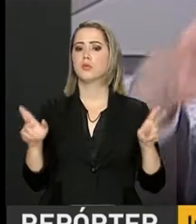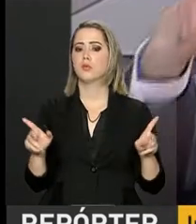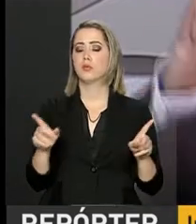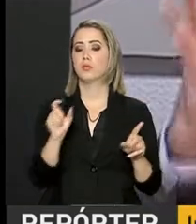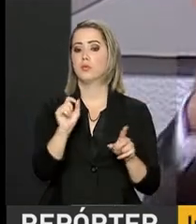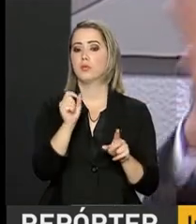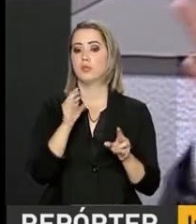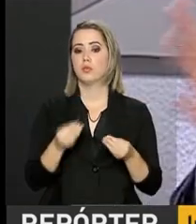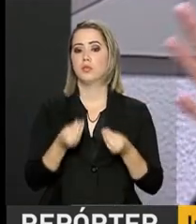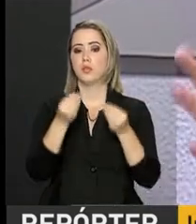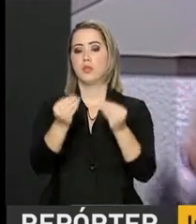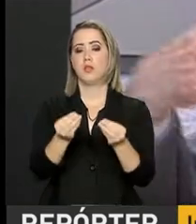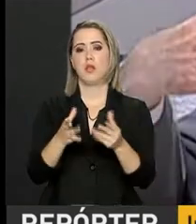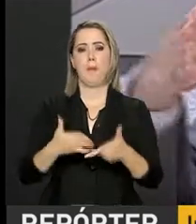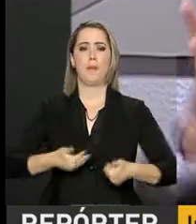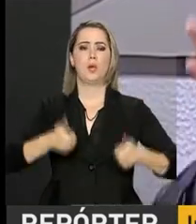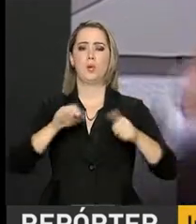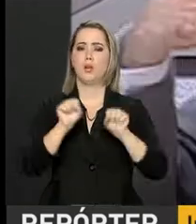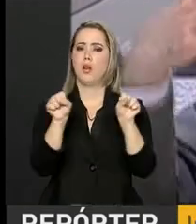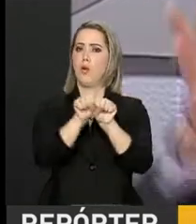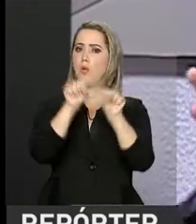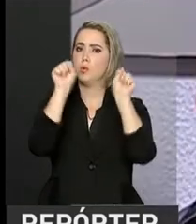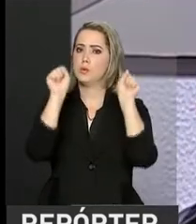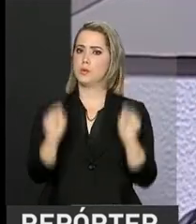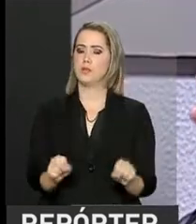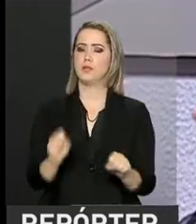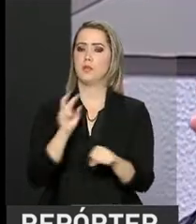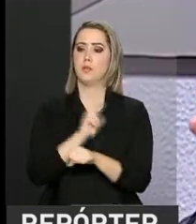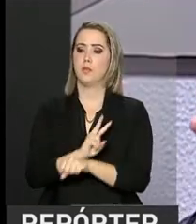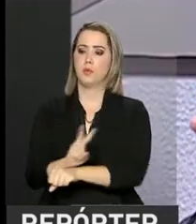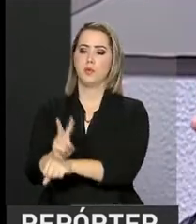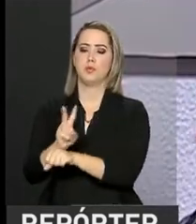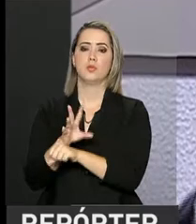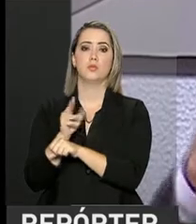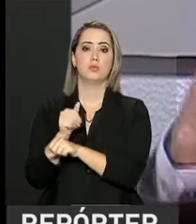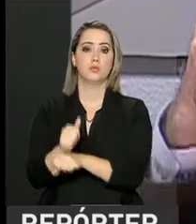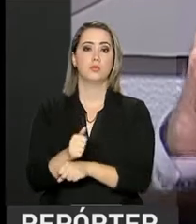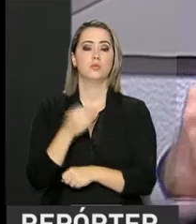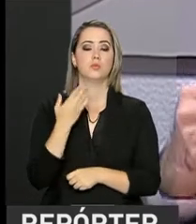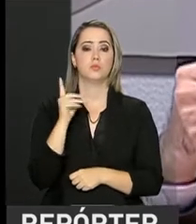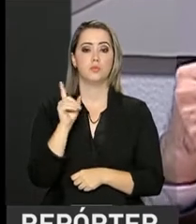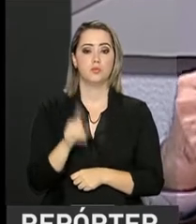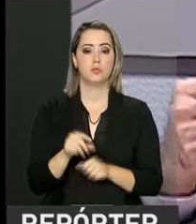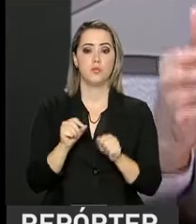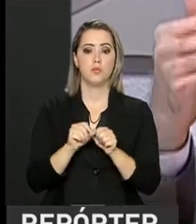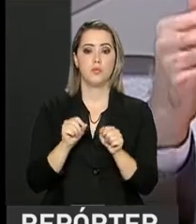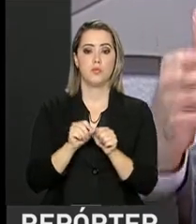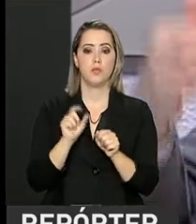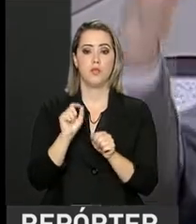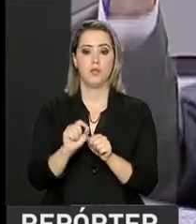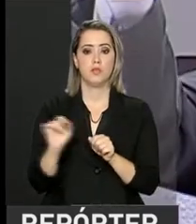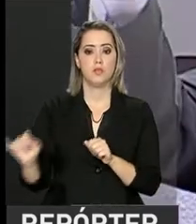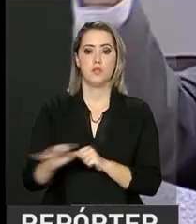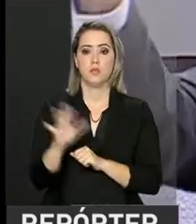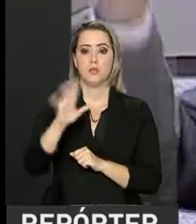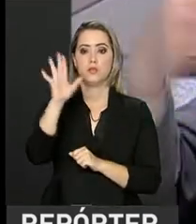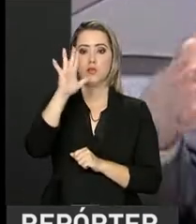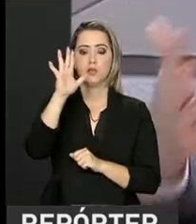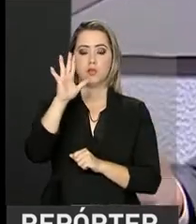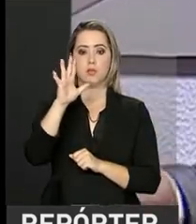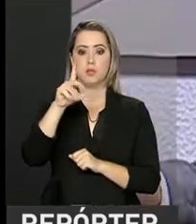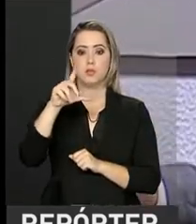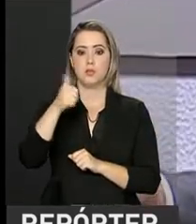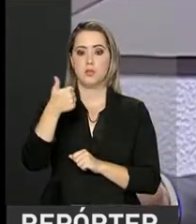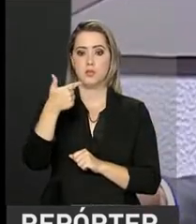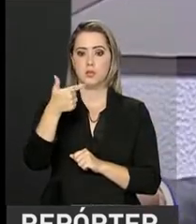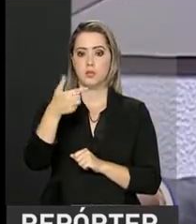maior ao sistema protetivo como um todo fez com que a inflação descesse de 20